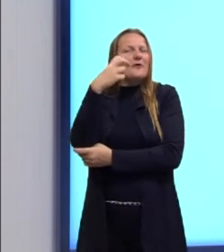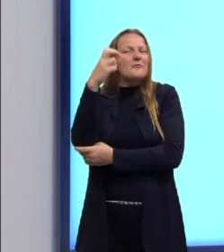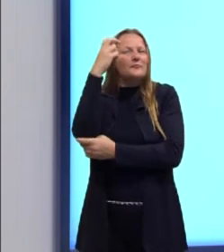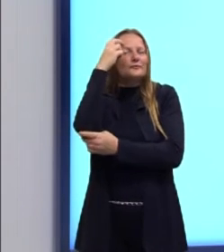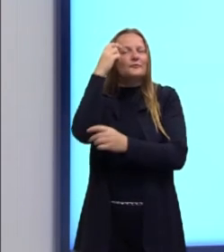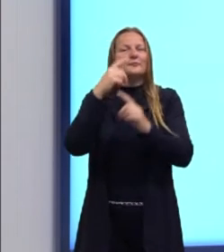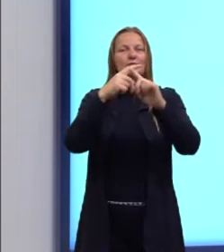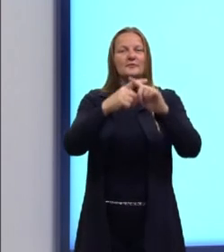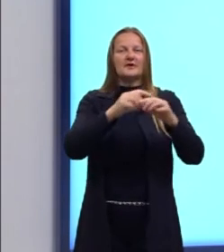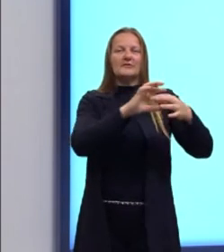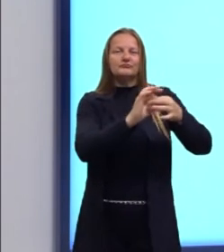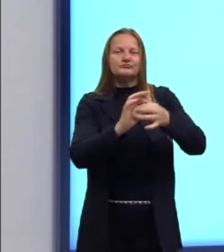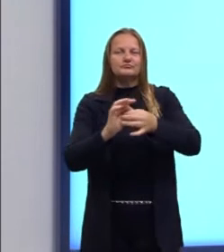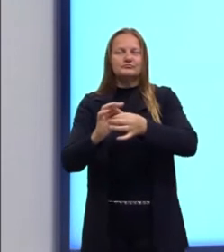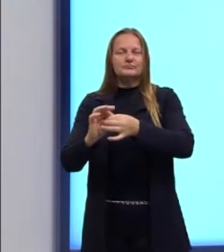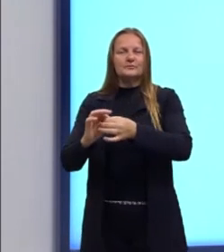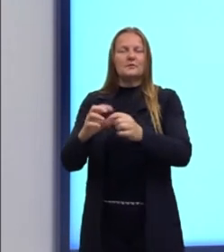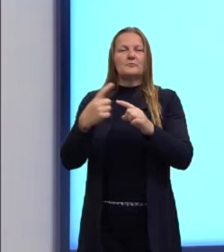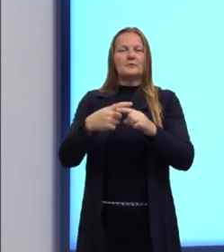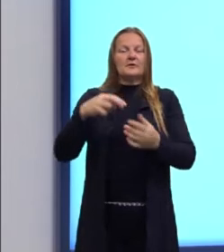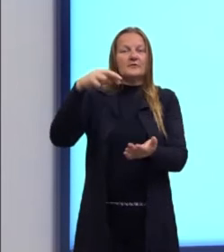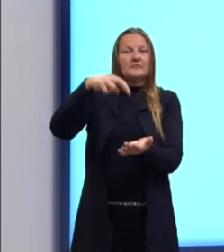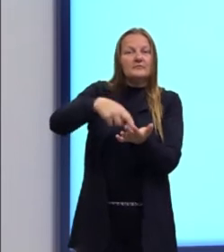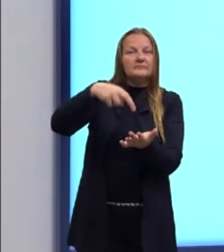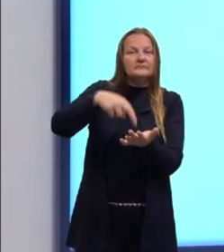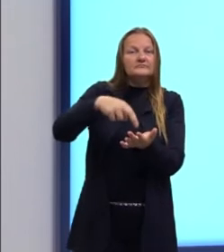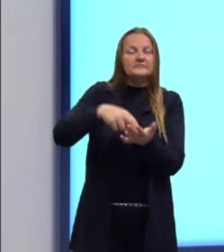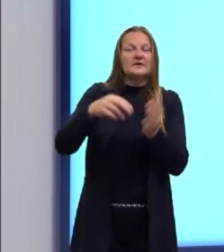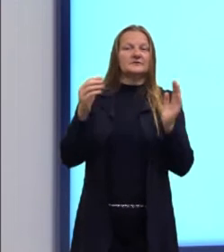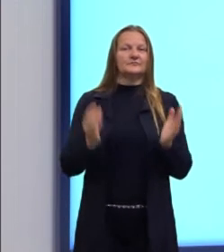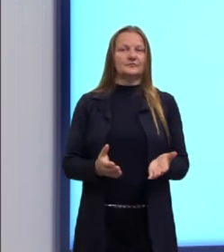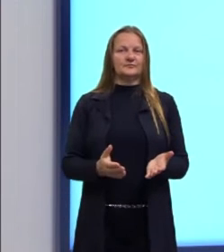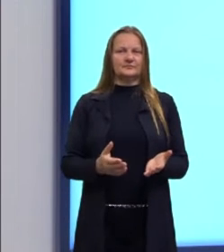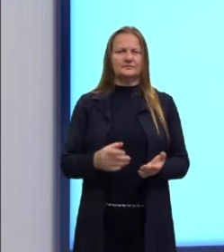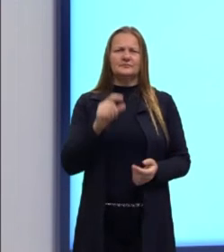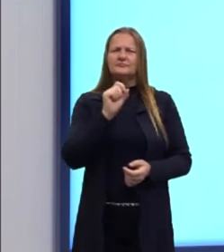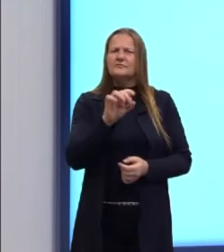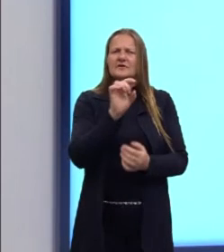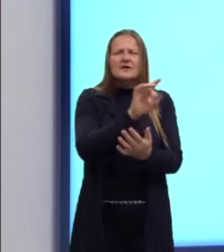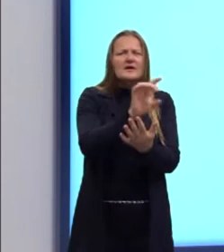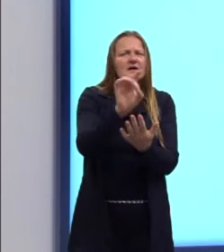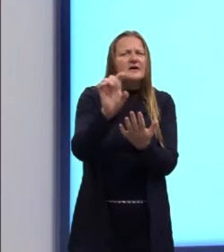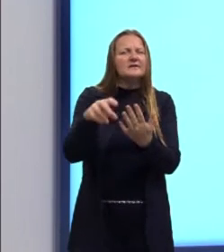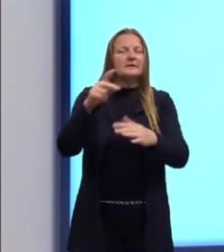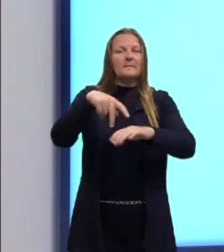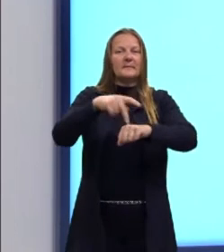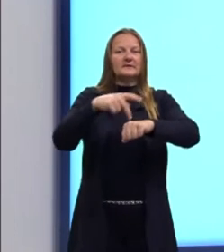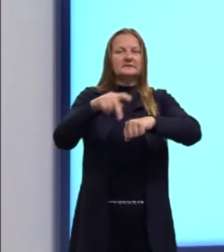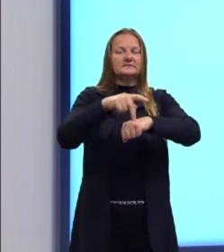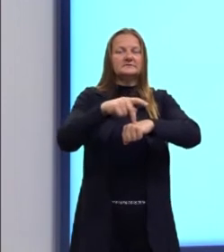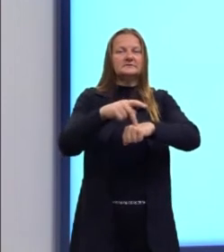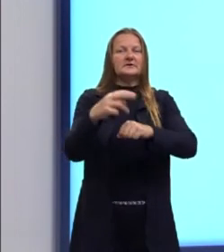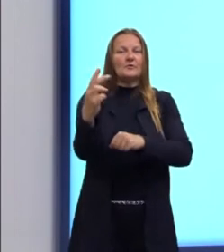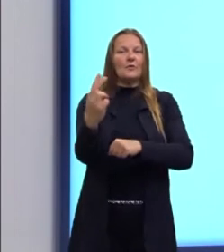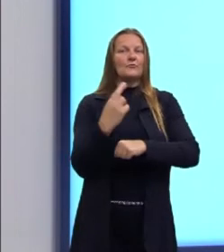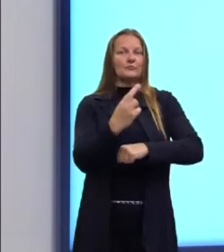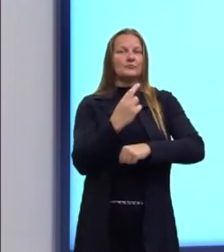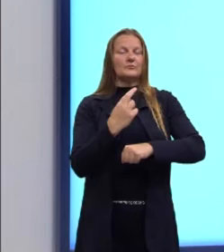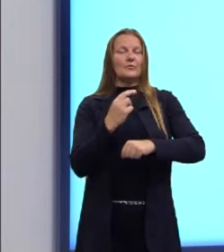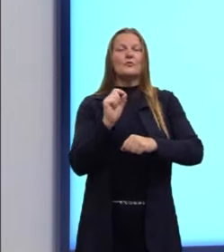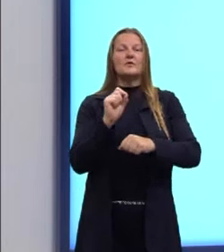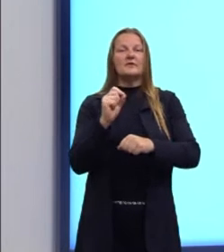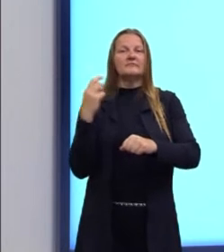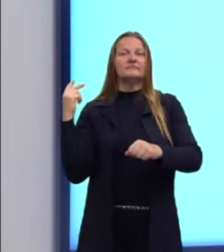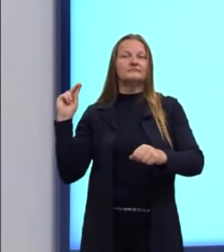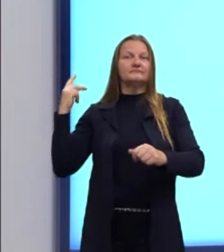versus atualidades. Porque a realidade que nós temos hoje em cada um desses países é resultado da história. E